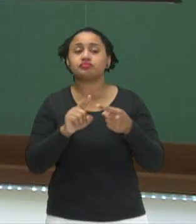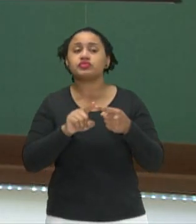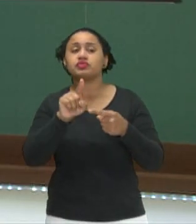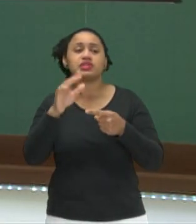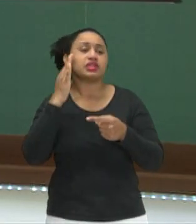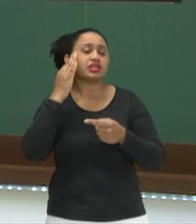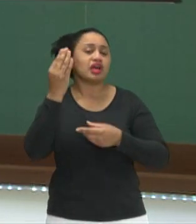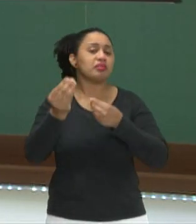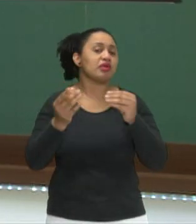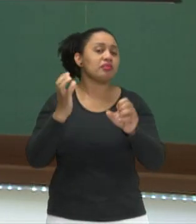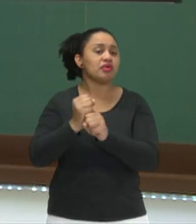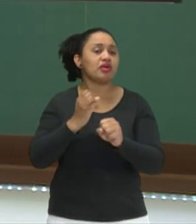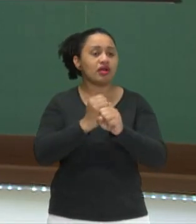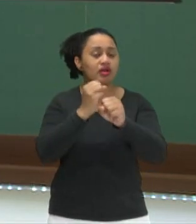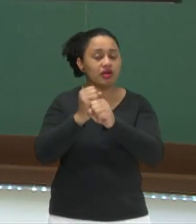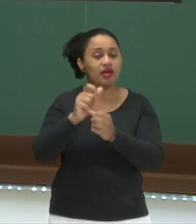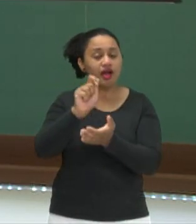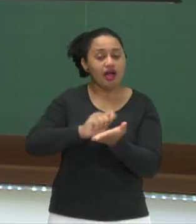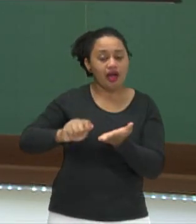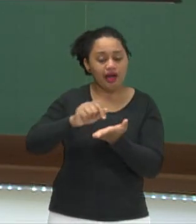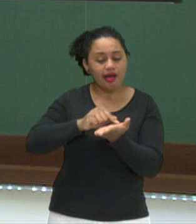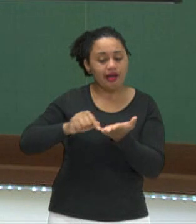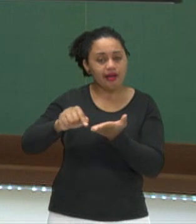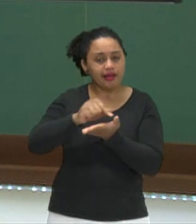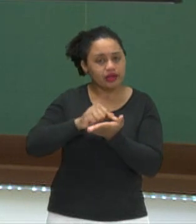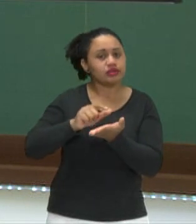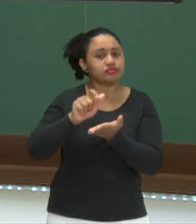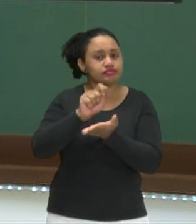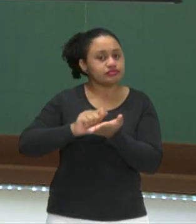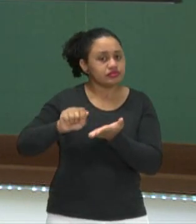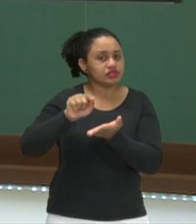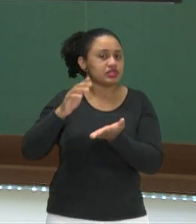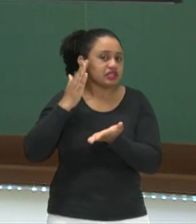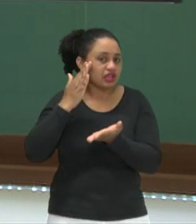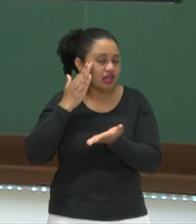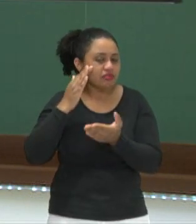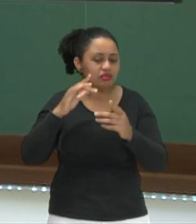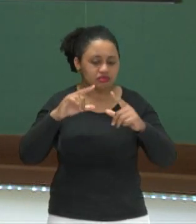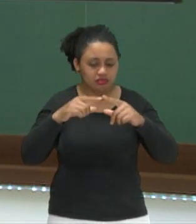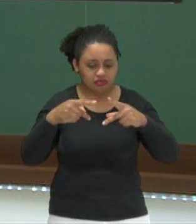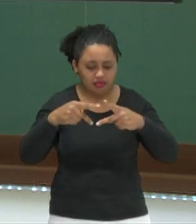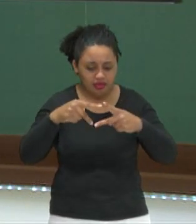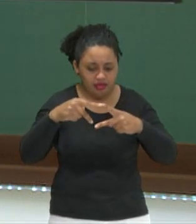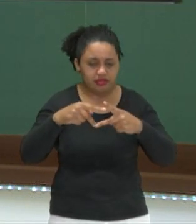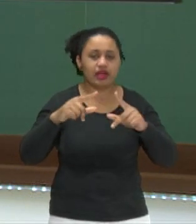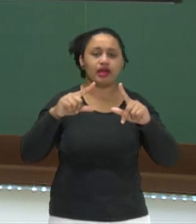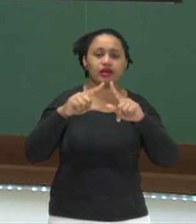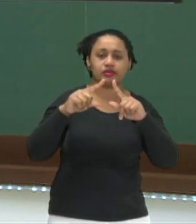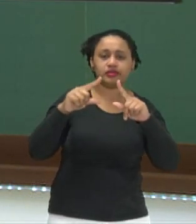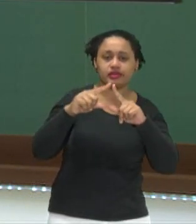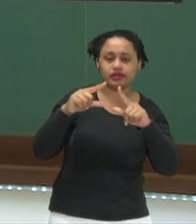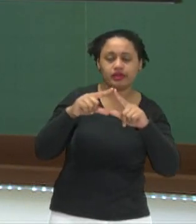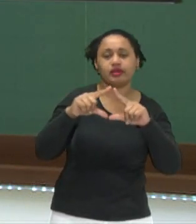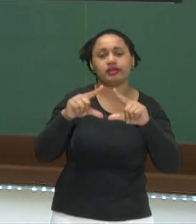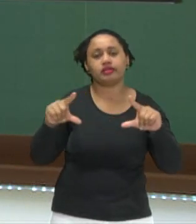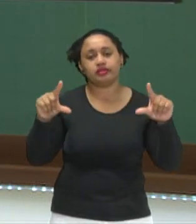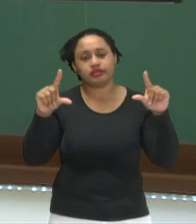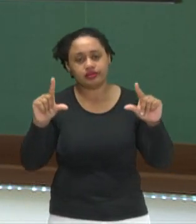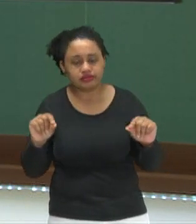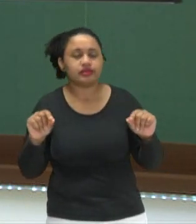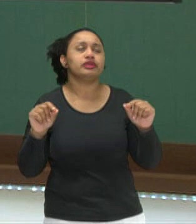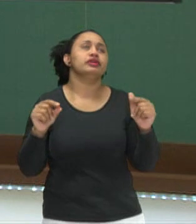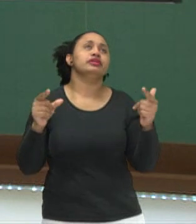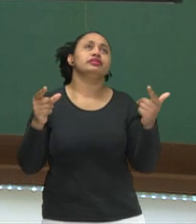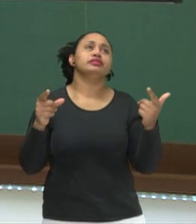você já sabe calcular a área de um polígono? Ah, polígono, o que são os polígonos? Quadrado, retângulo,